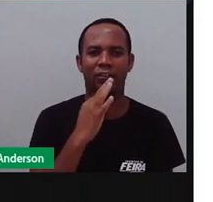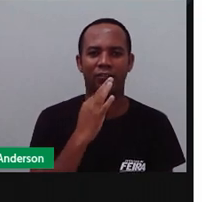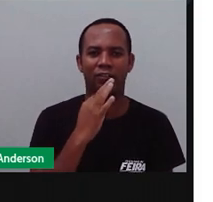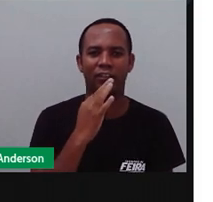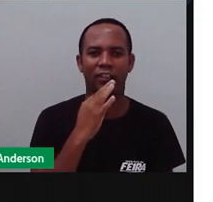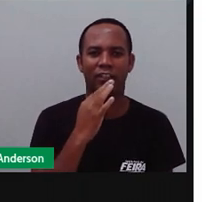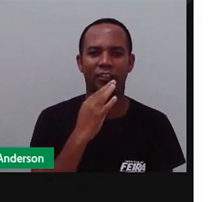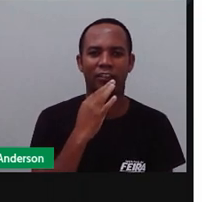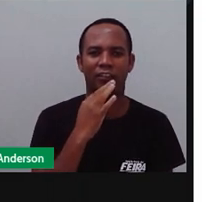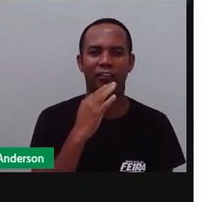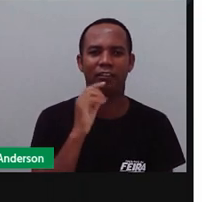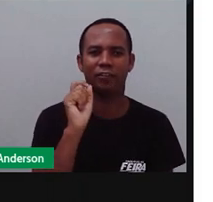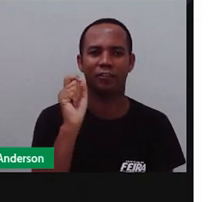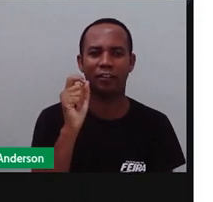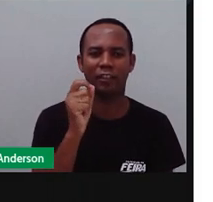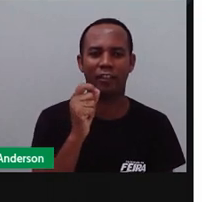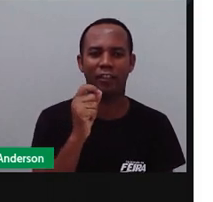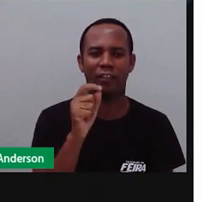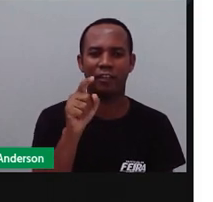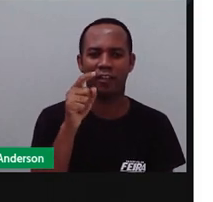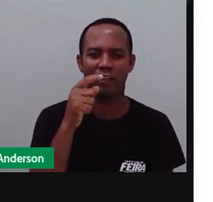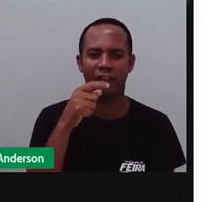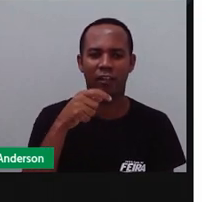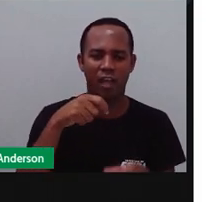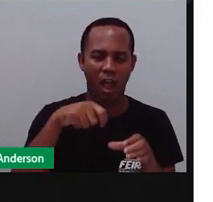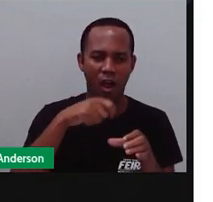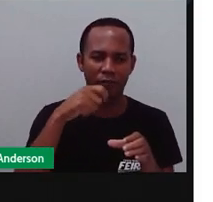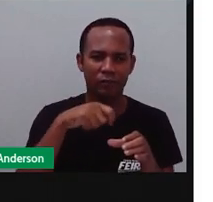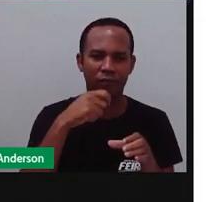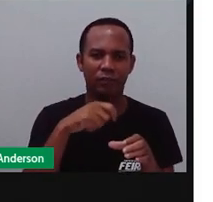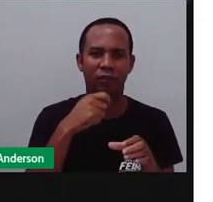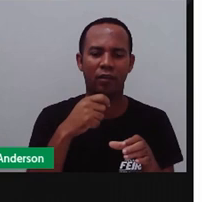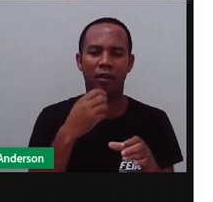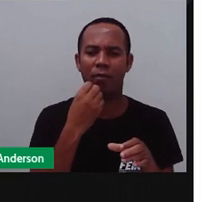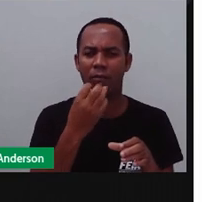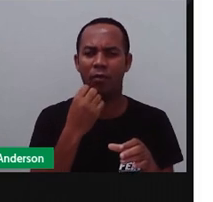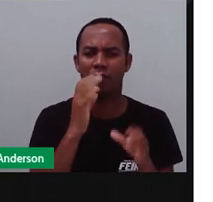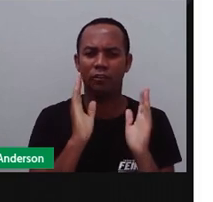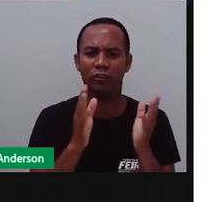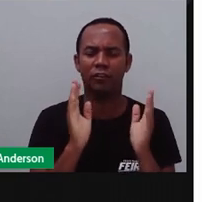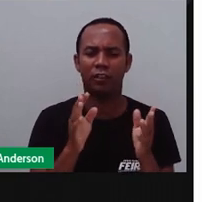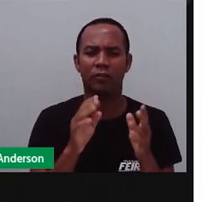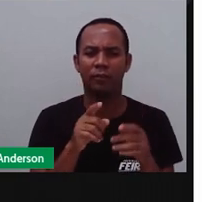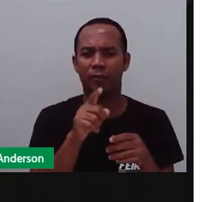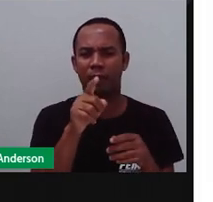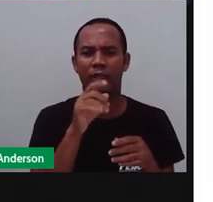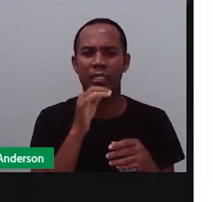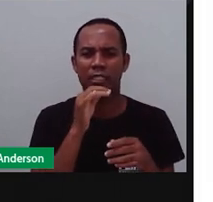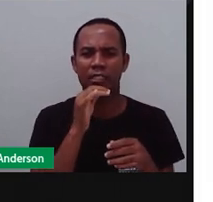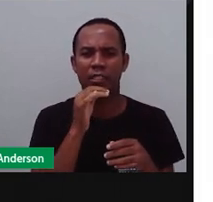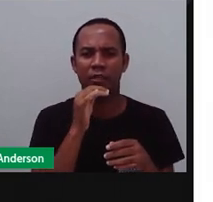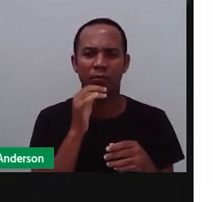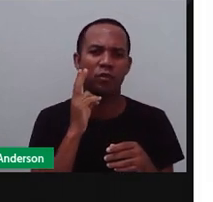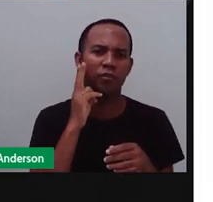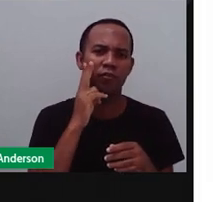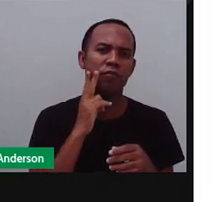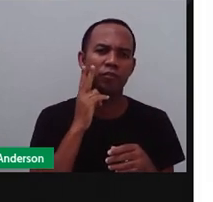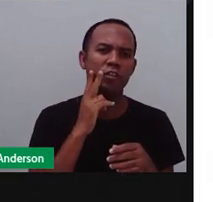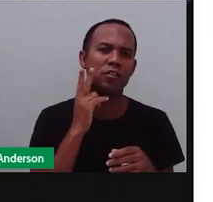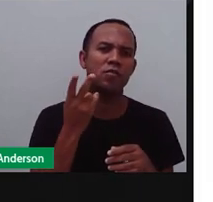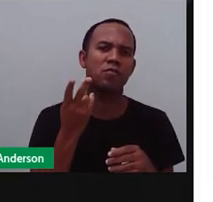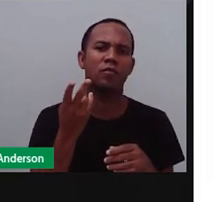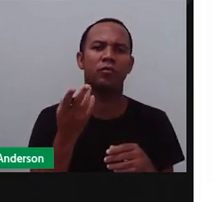município de Santarém. O evento é caracterizado pela produção do vinho do açaí e seus